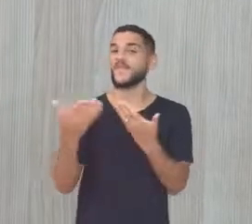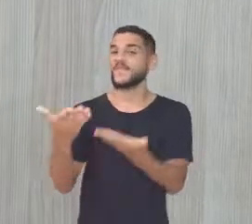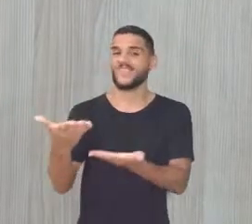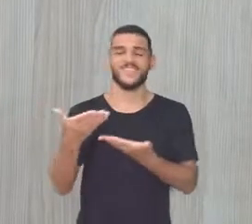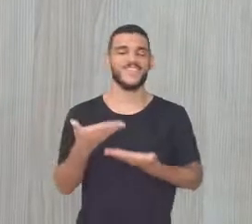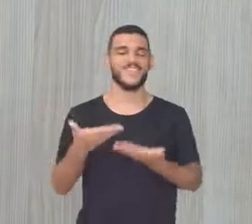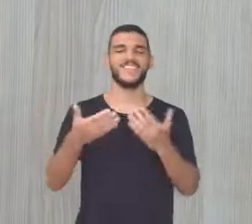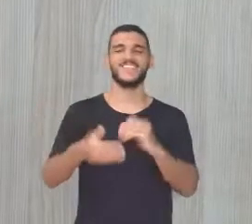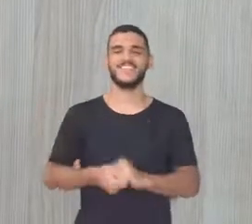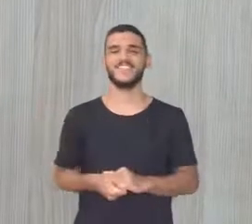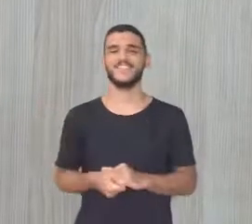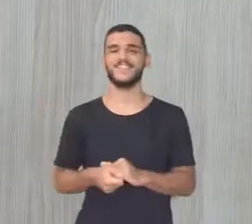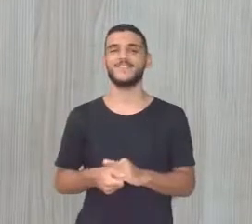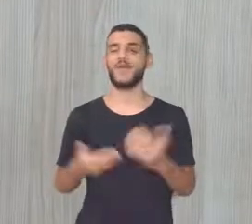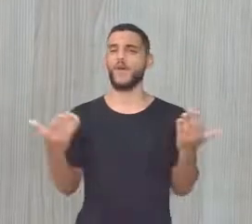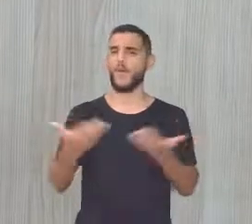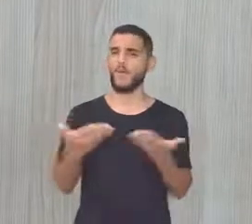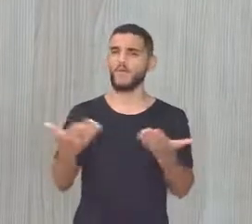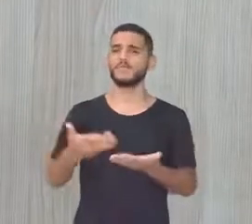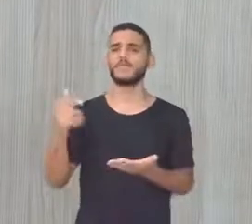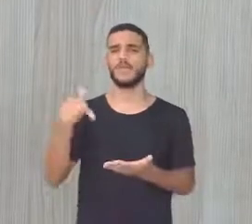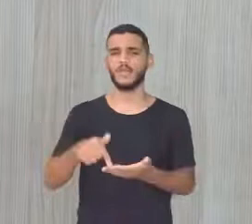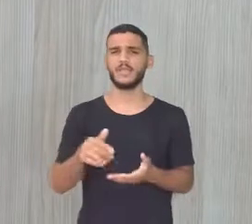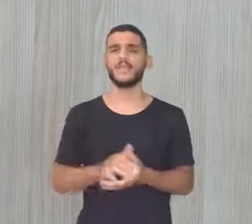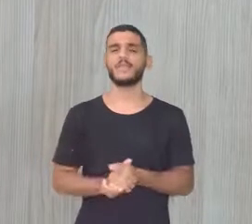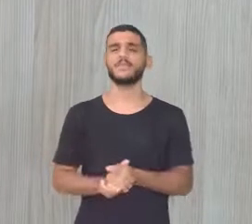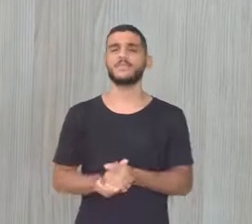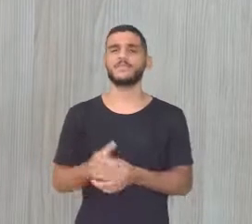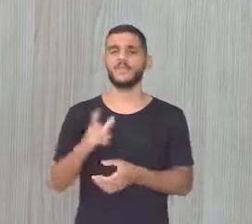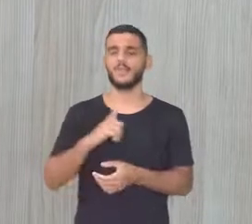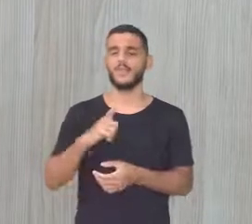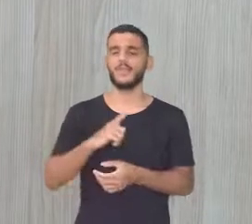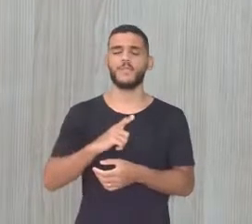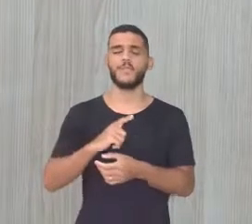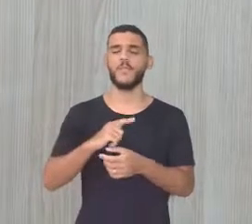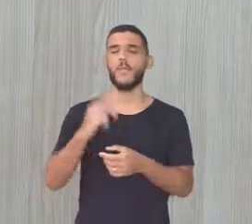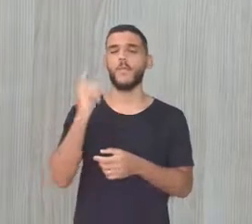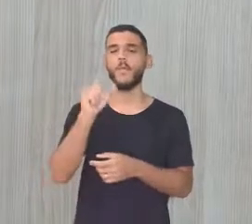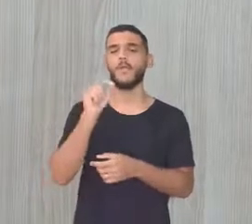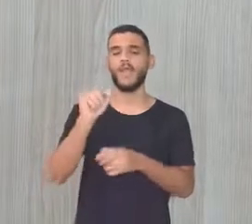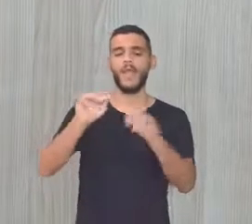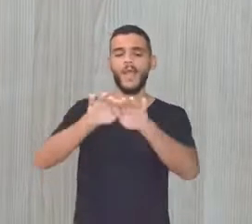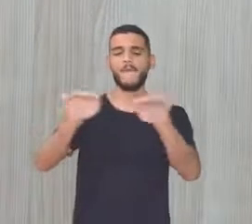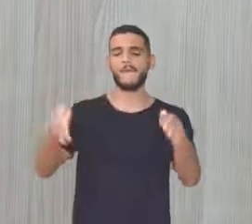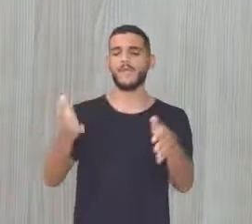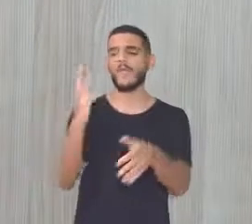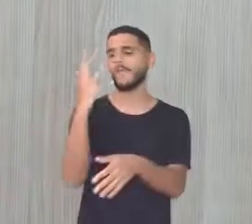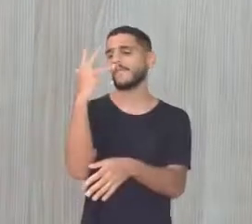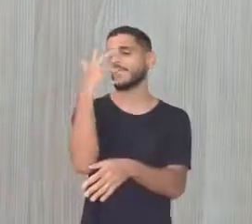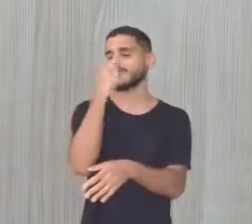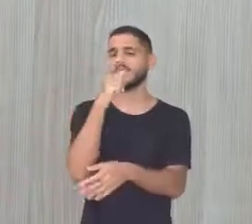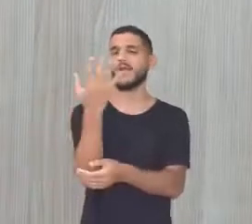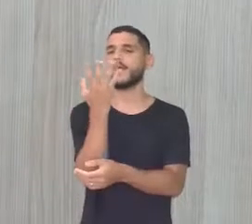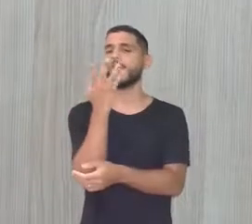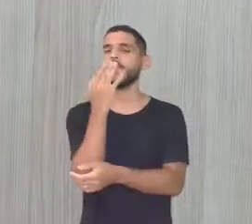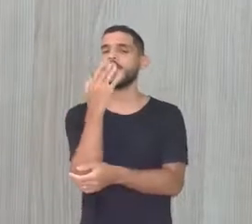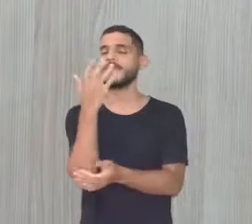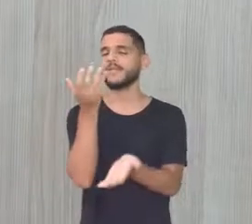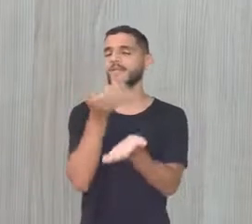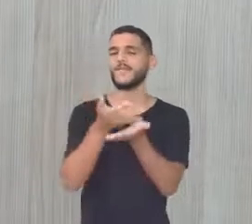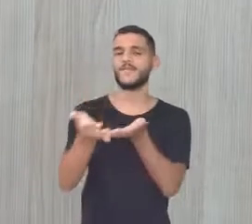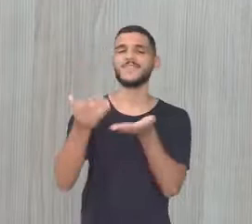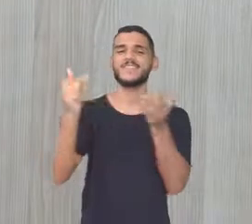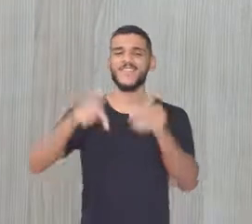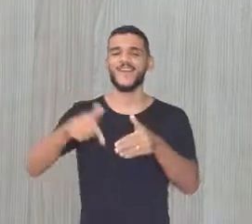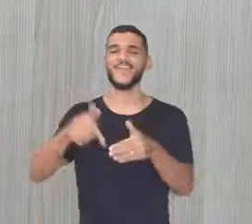sejam todos bem-vindos Estamos hoje aqui com um cenário bem bonito, colorido Para a gente iniciar